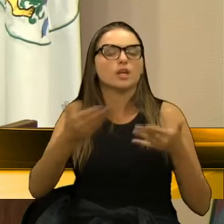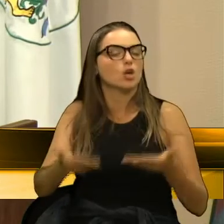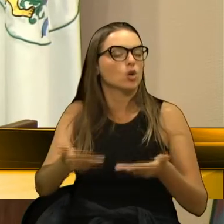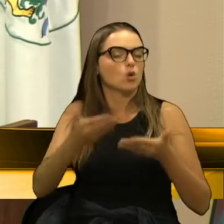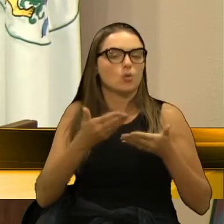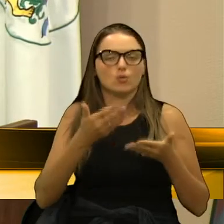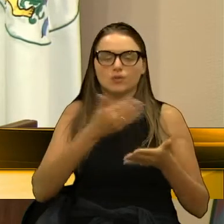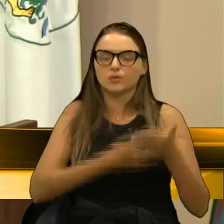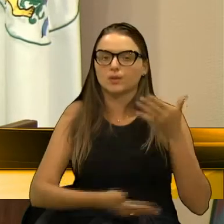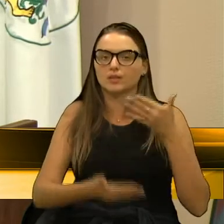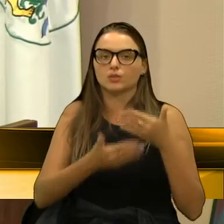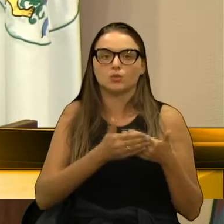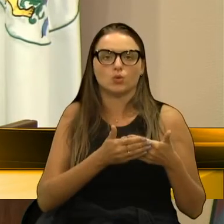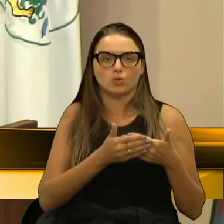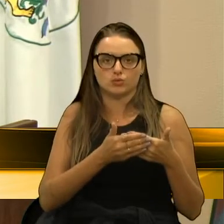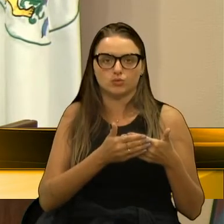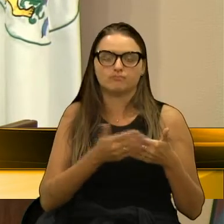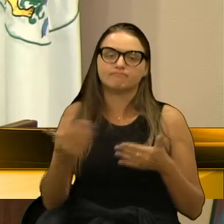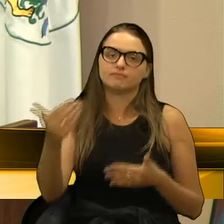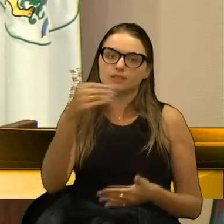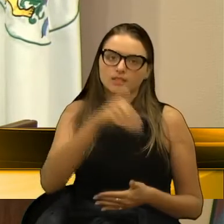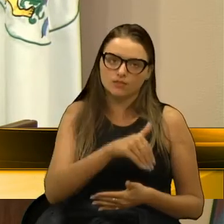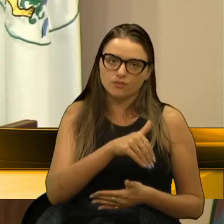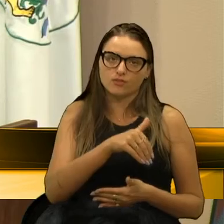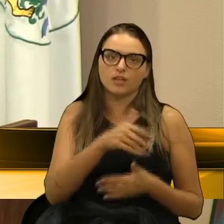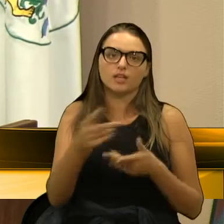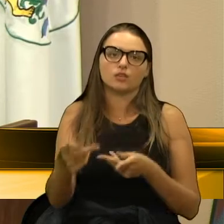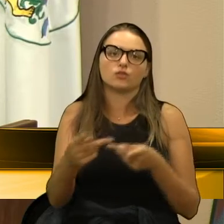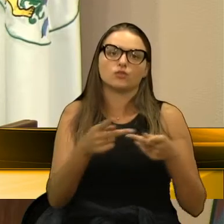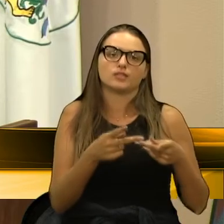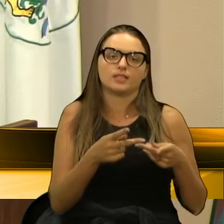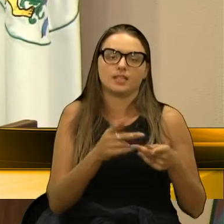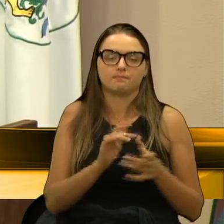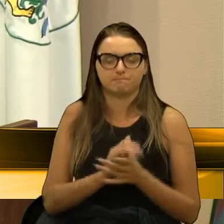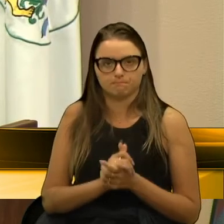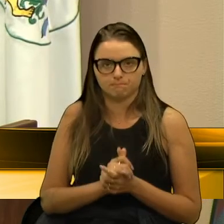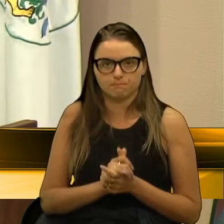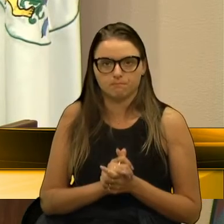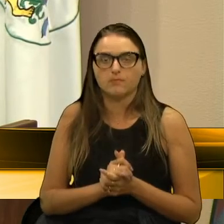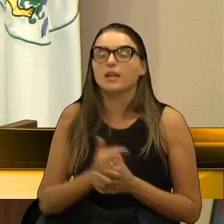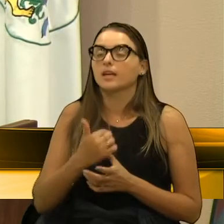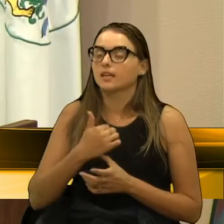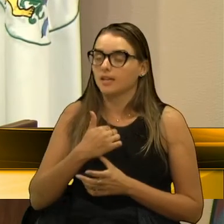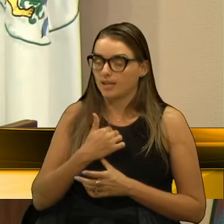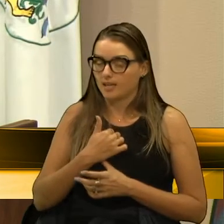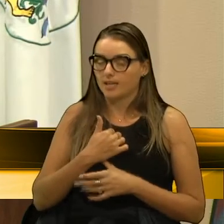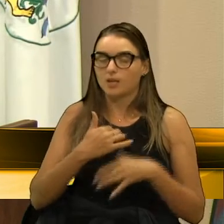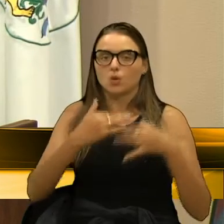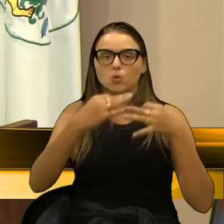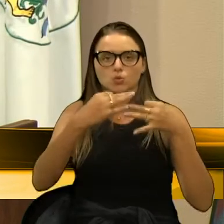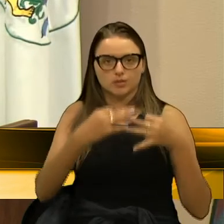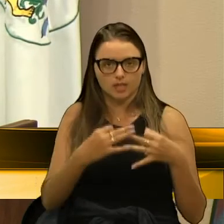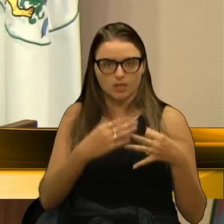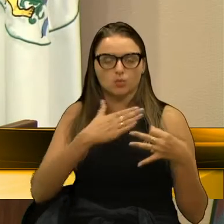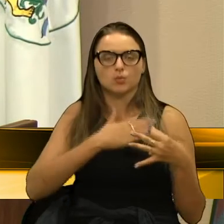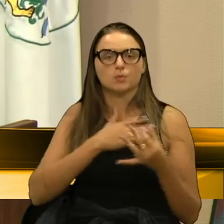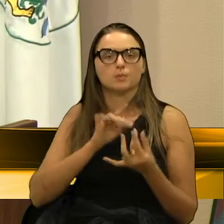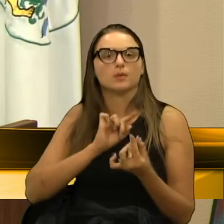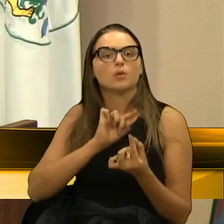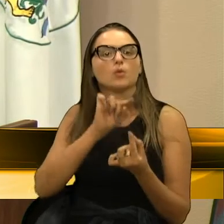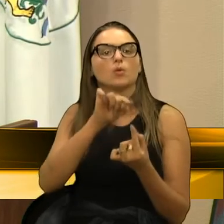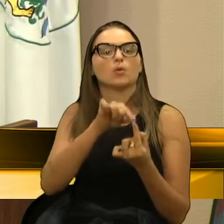todos que venham nos visitar, que eu, com certeza, o meu objetivo